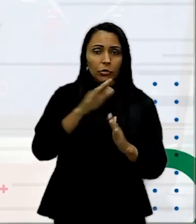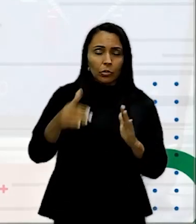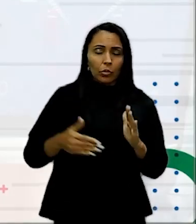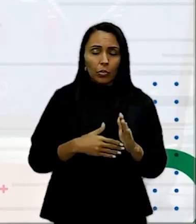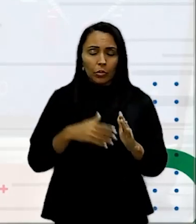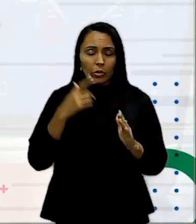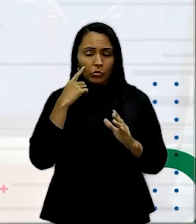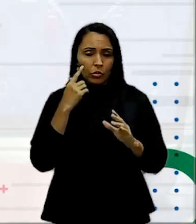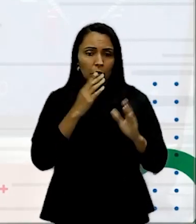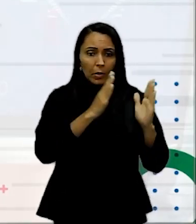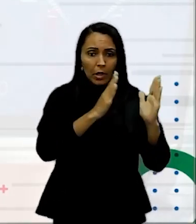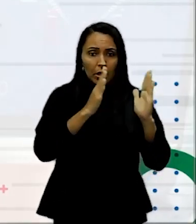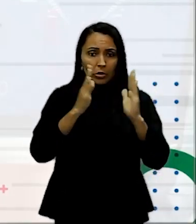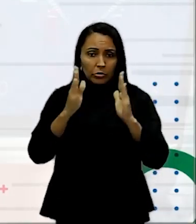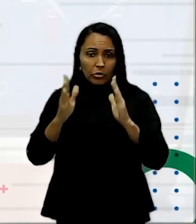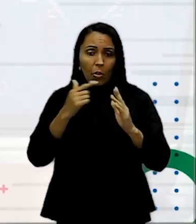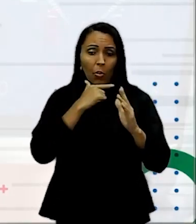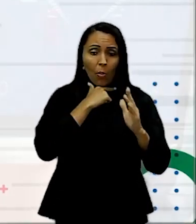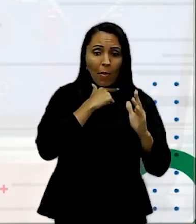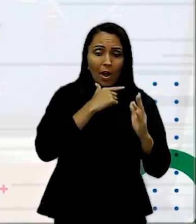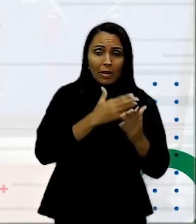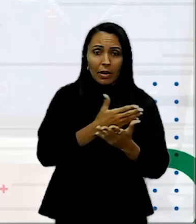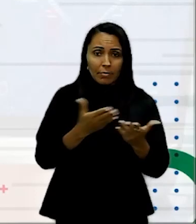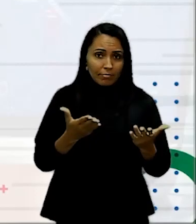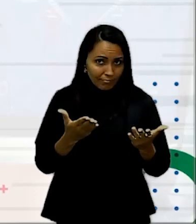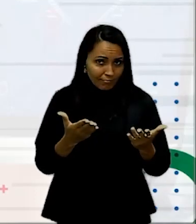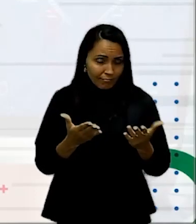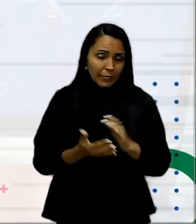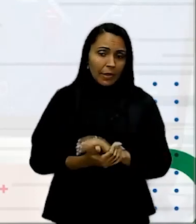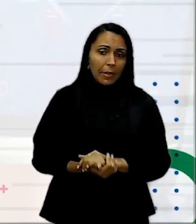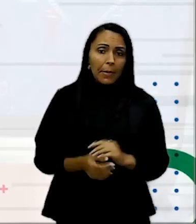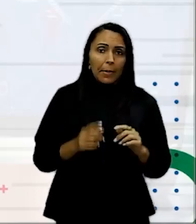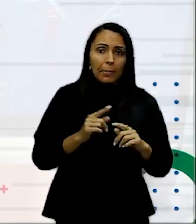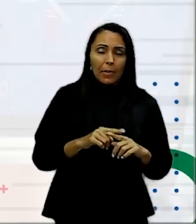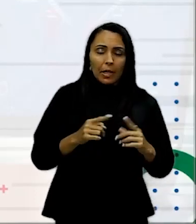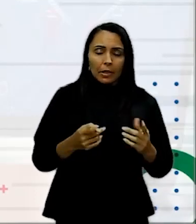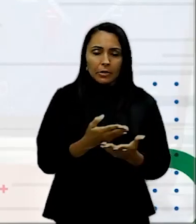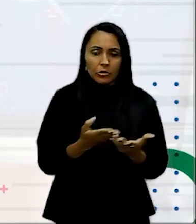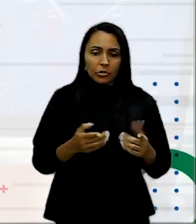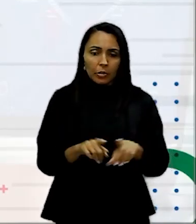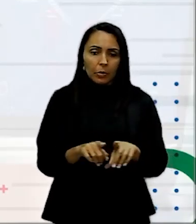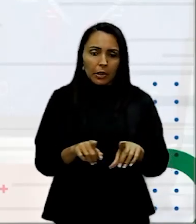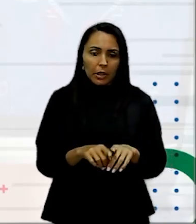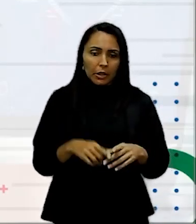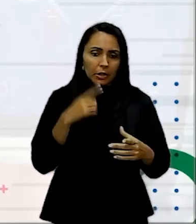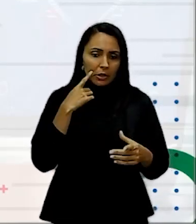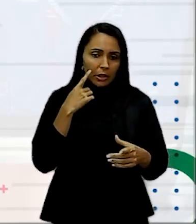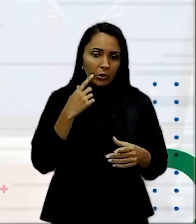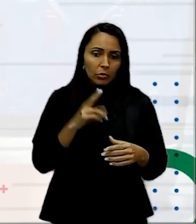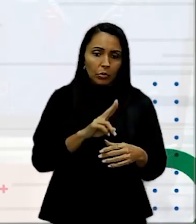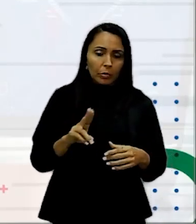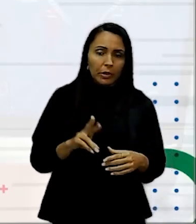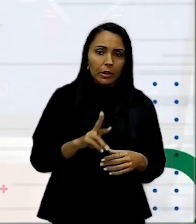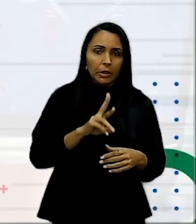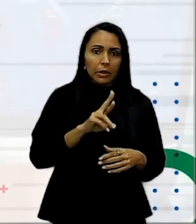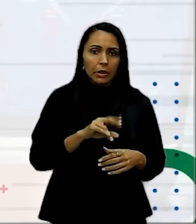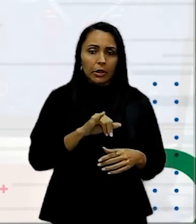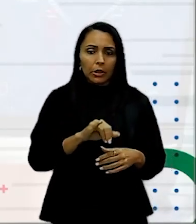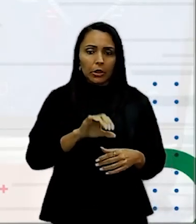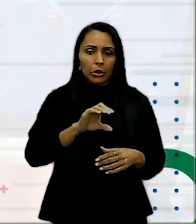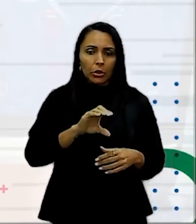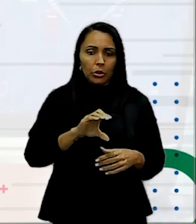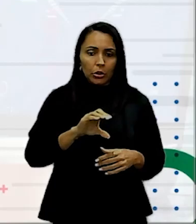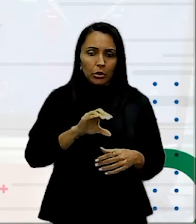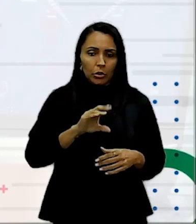margens ocupadas Não tenha a quebra da linha Mas acaba que ele cria também o que a gente chama de rios E rios são esses